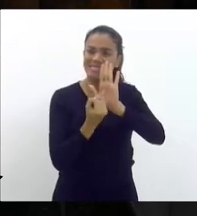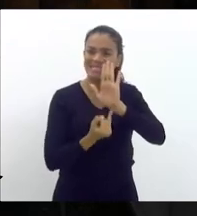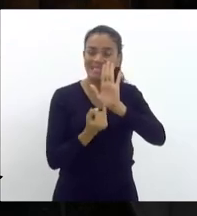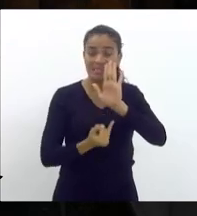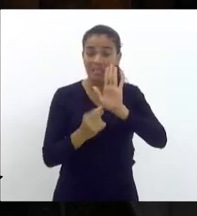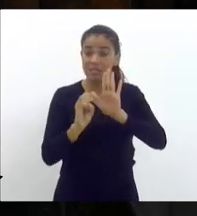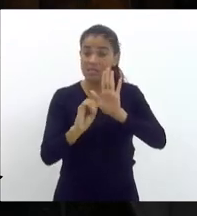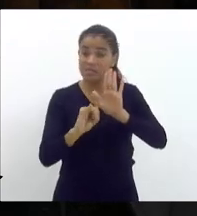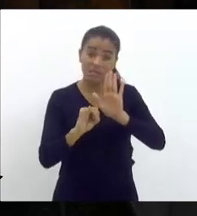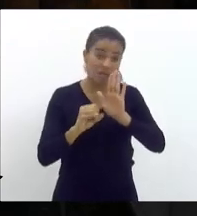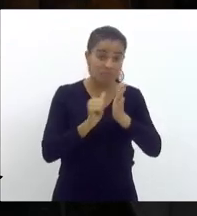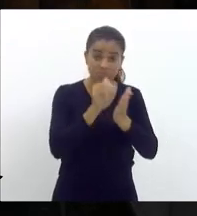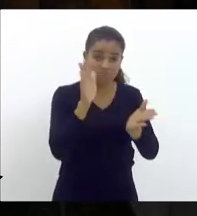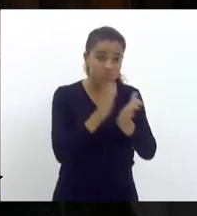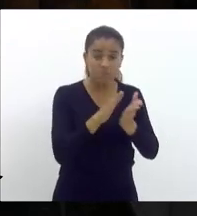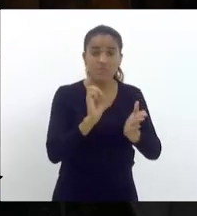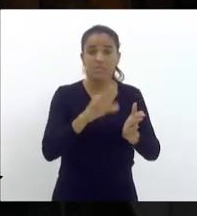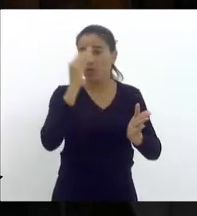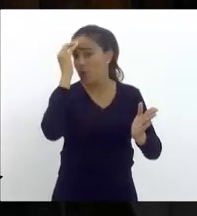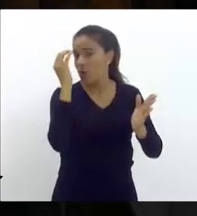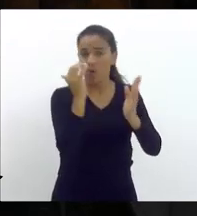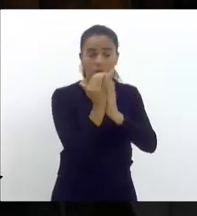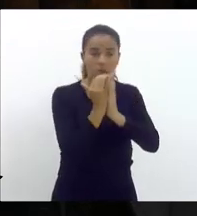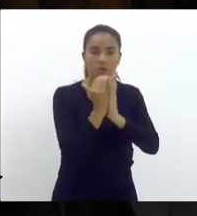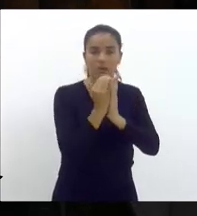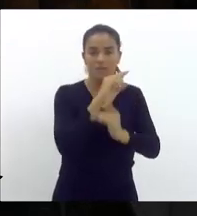cumprisse a meta fiscal.